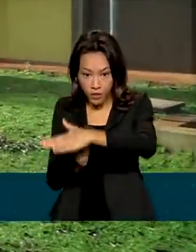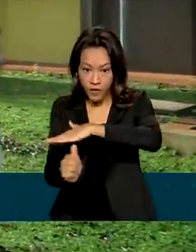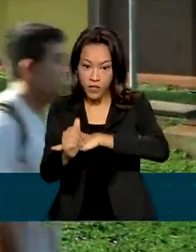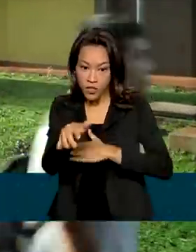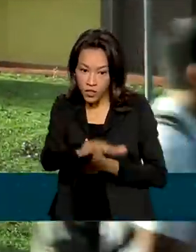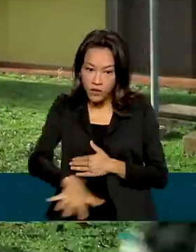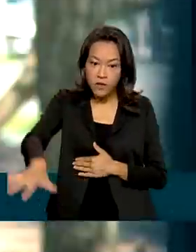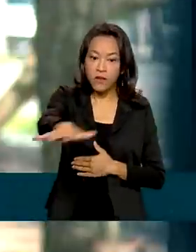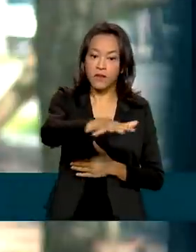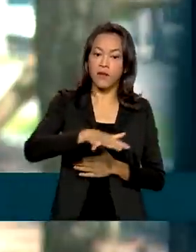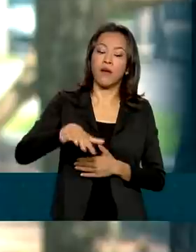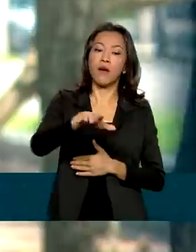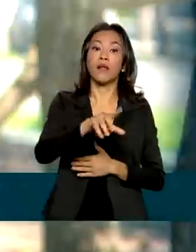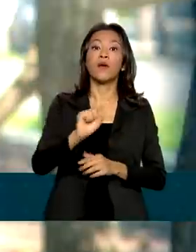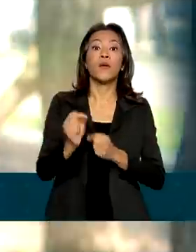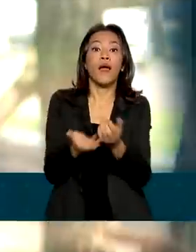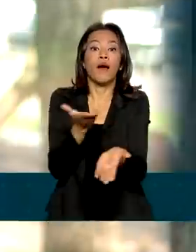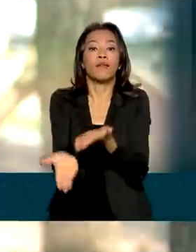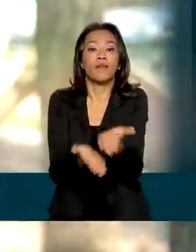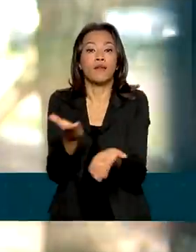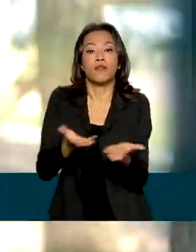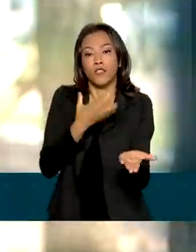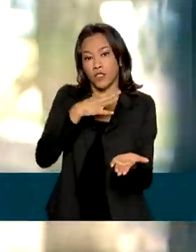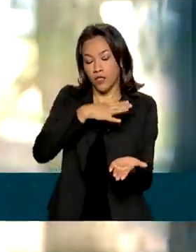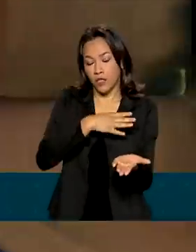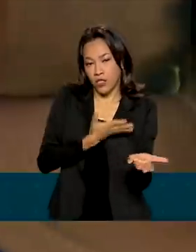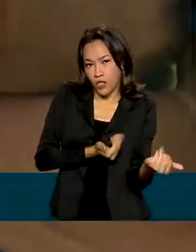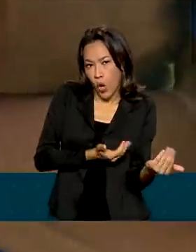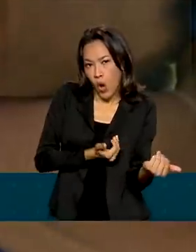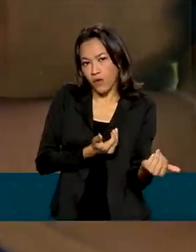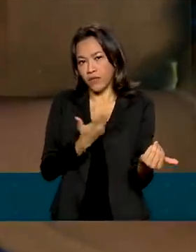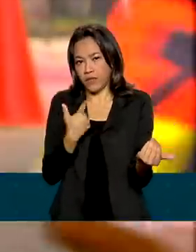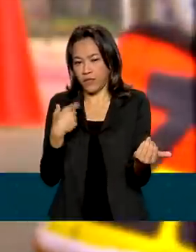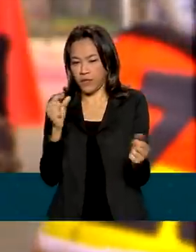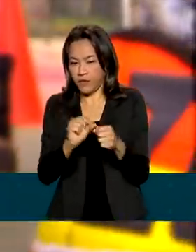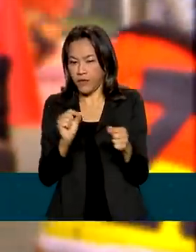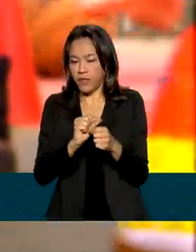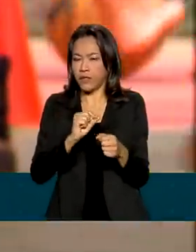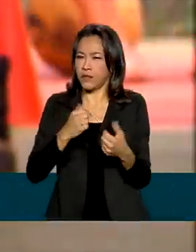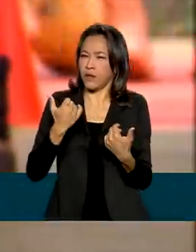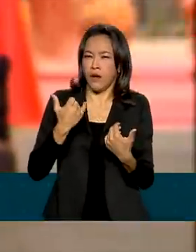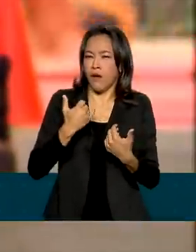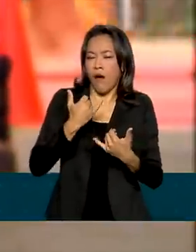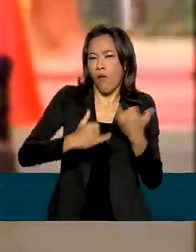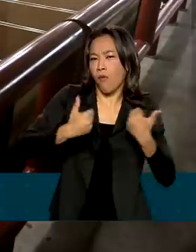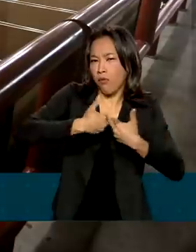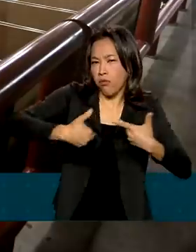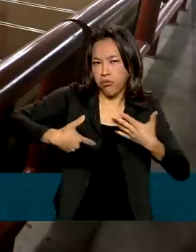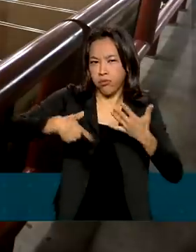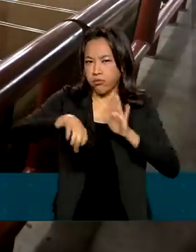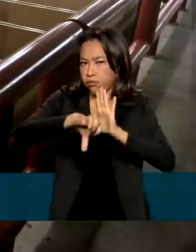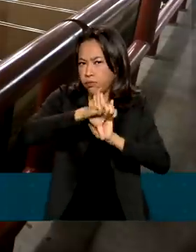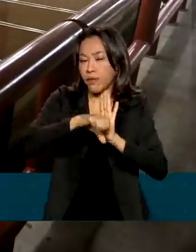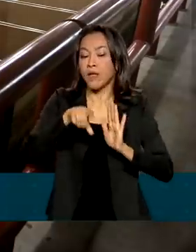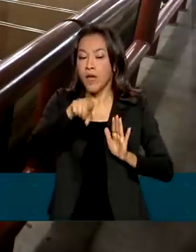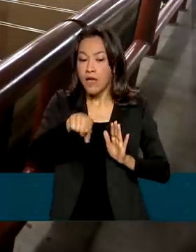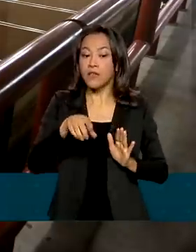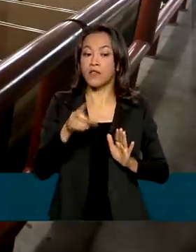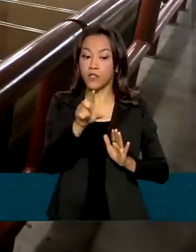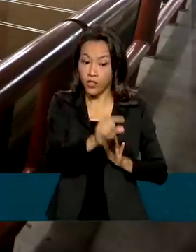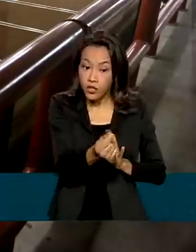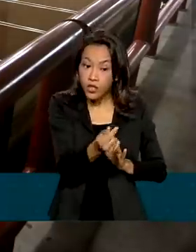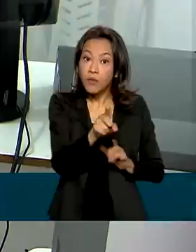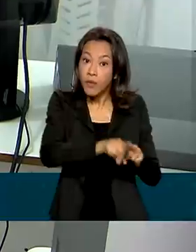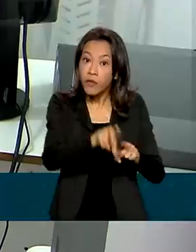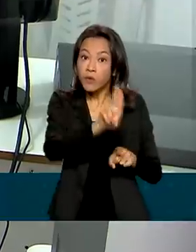Socioeducativo, que atende jovens que cometeram algum tipo de contravenção. Esses recursos foram usados na construção de